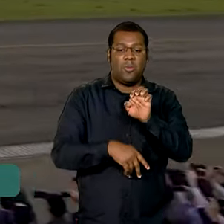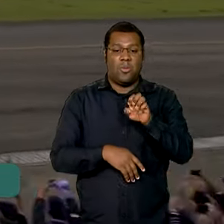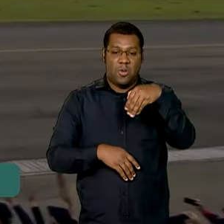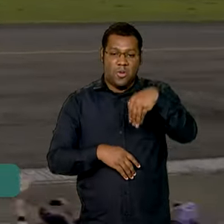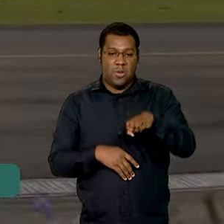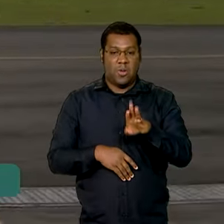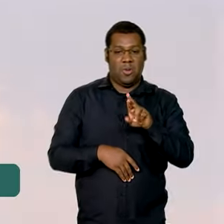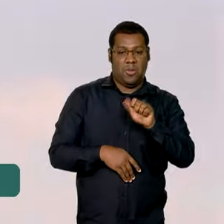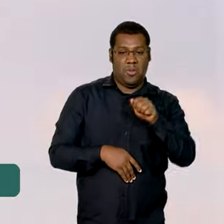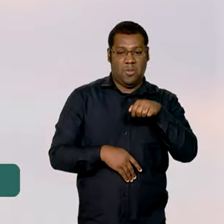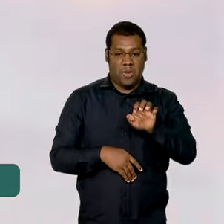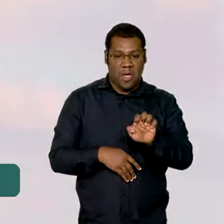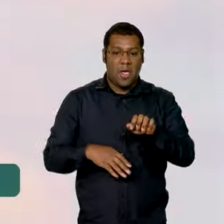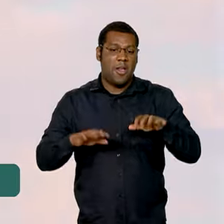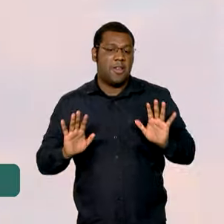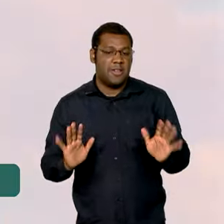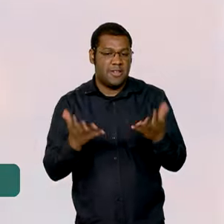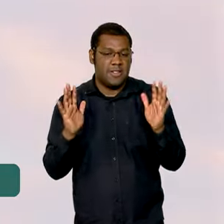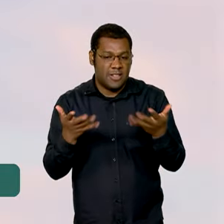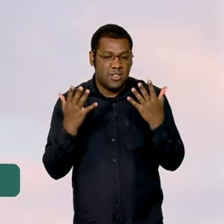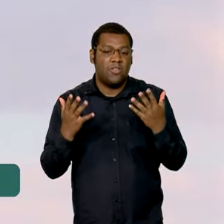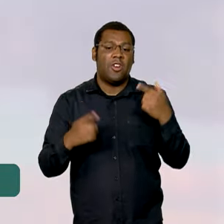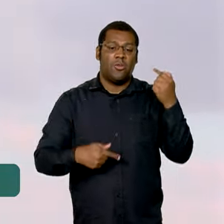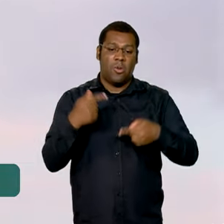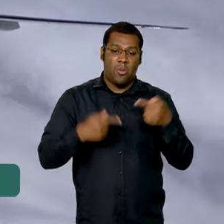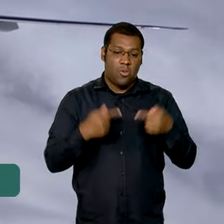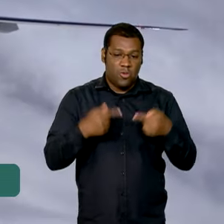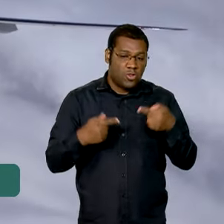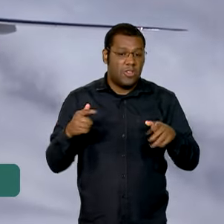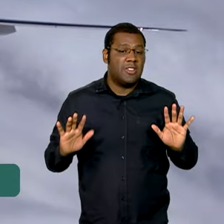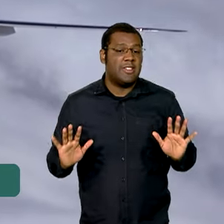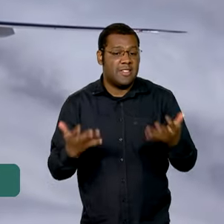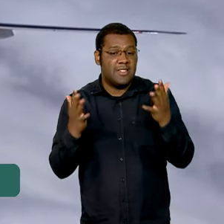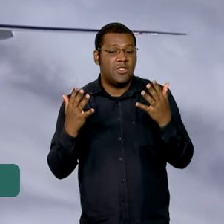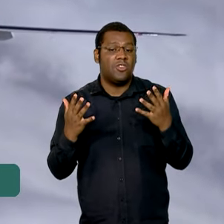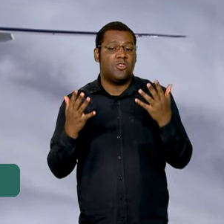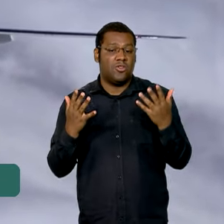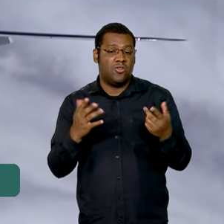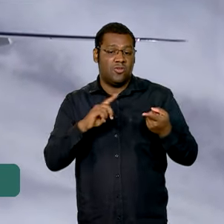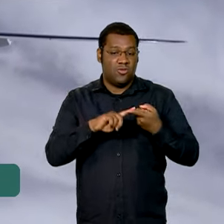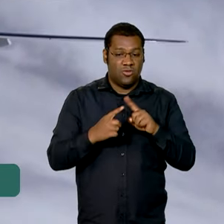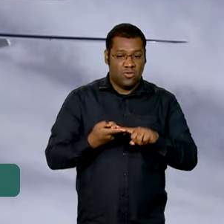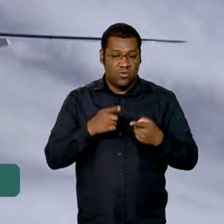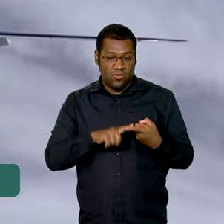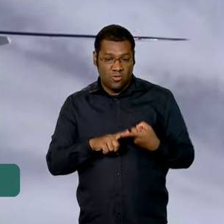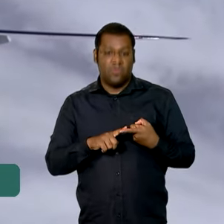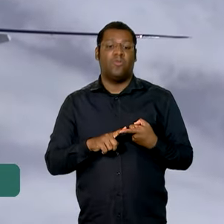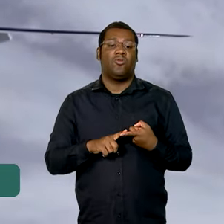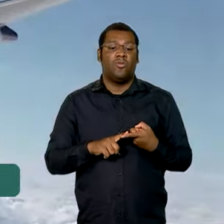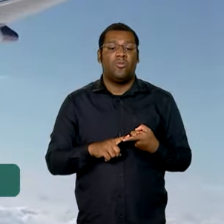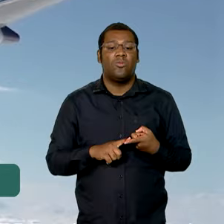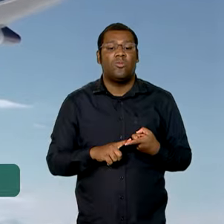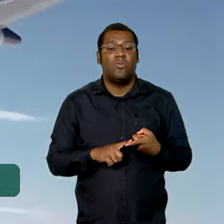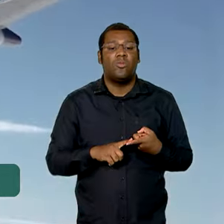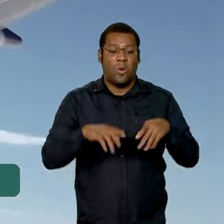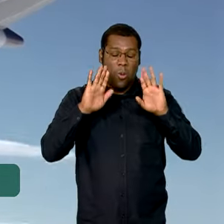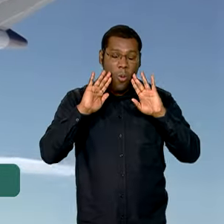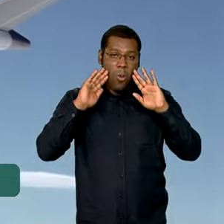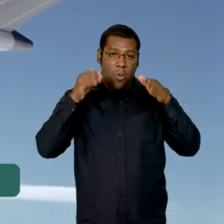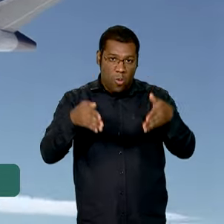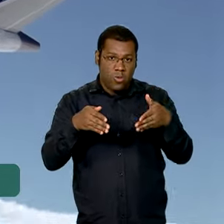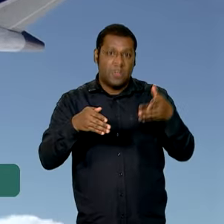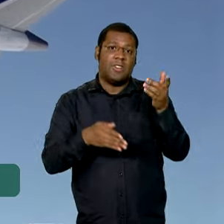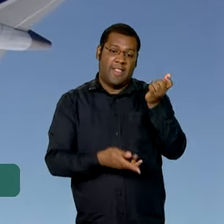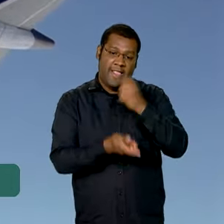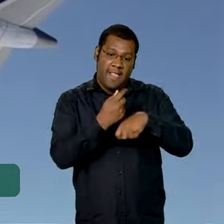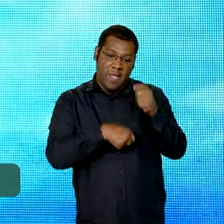impulsionado ainda mais por políticas de incentivo à exportação e por iniciativas voltadas à